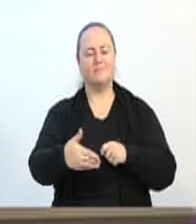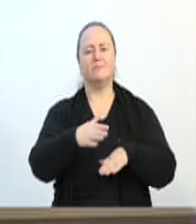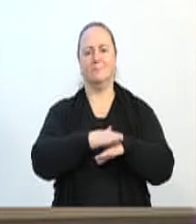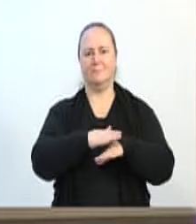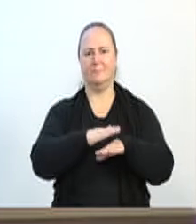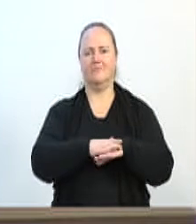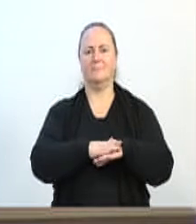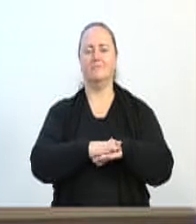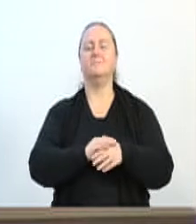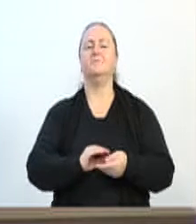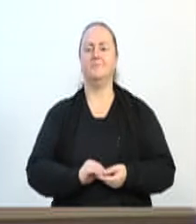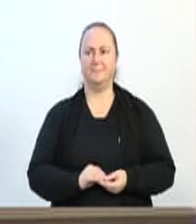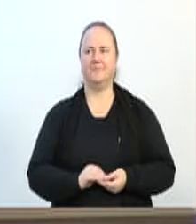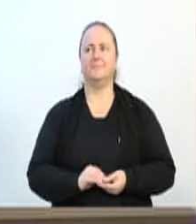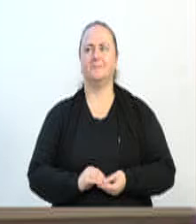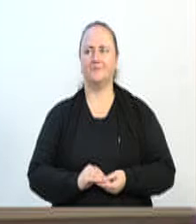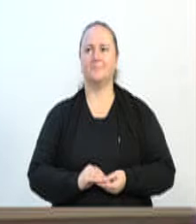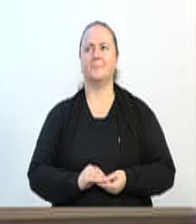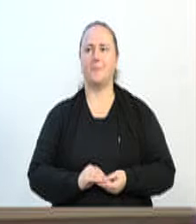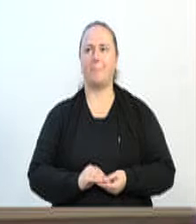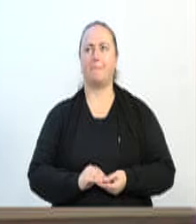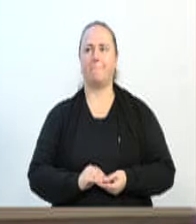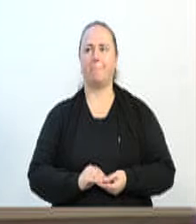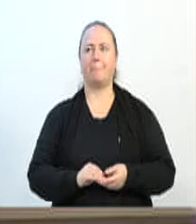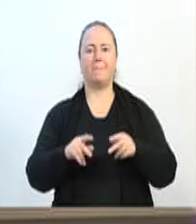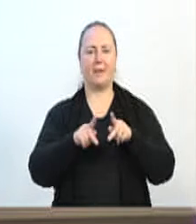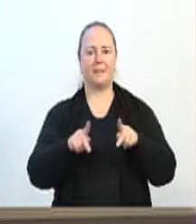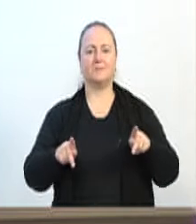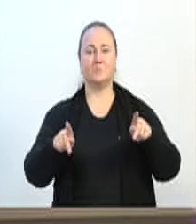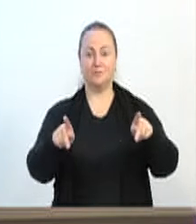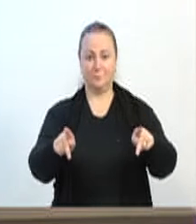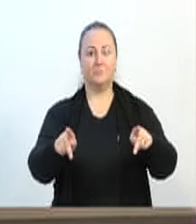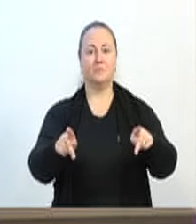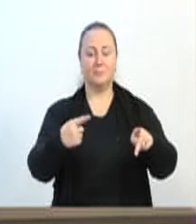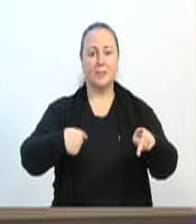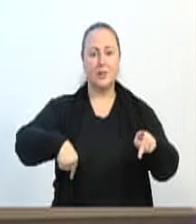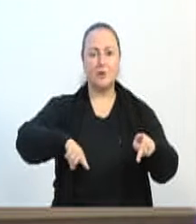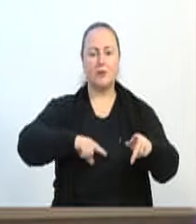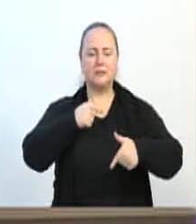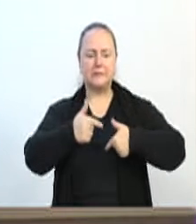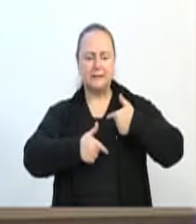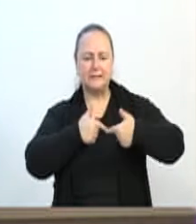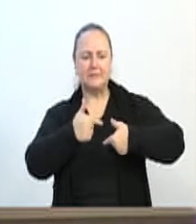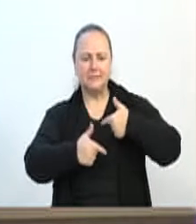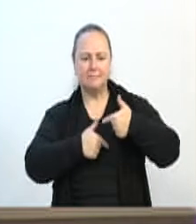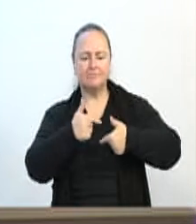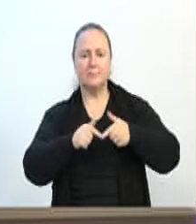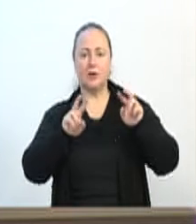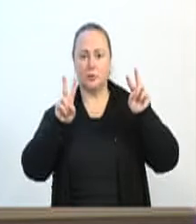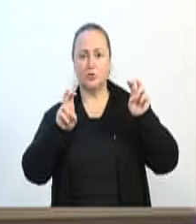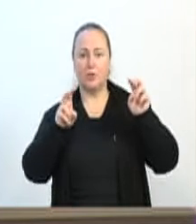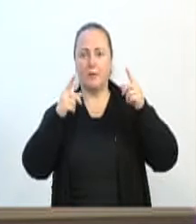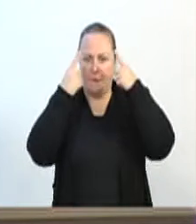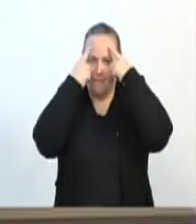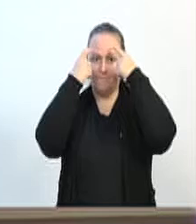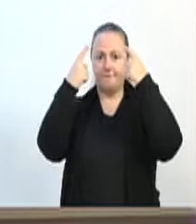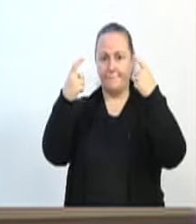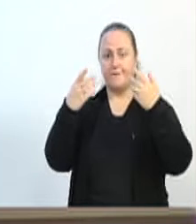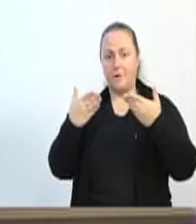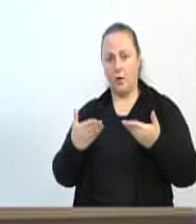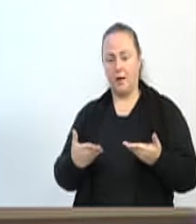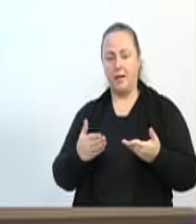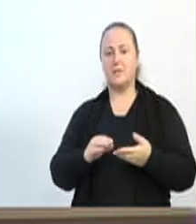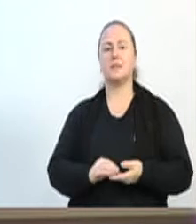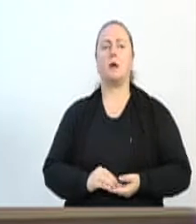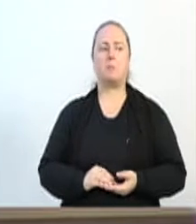E, de fato, como procurador aqui, a gente trabalhando diretamente com as questões de violência doméstica, ver que o